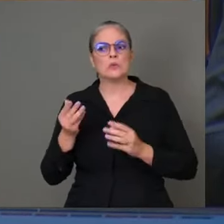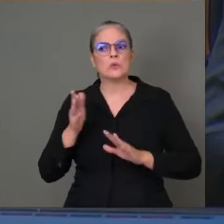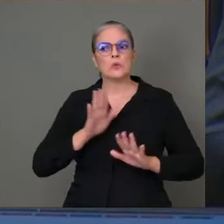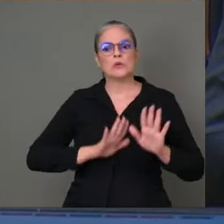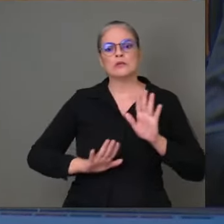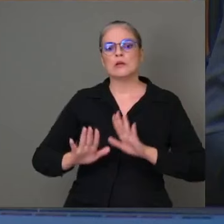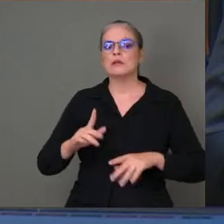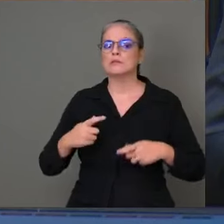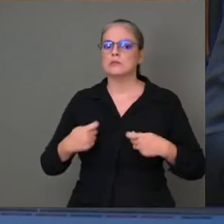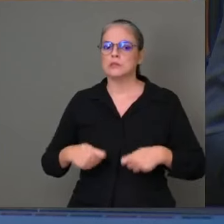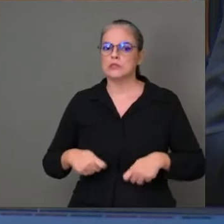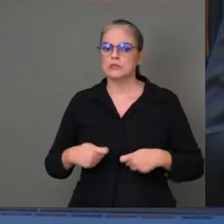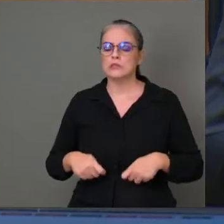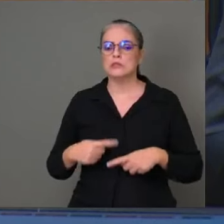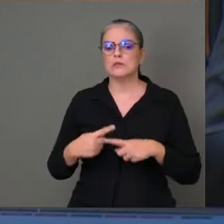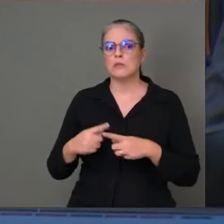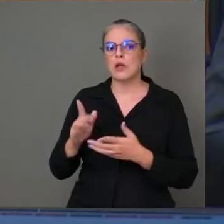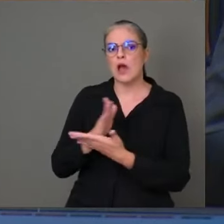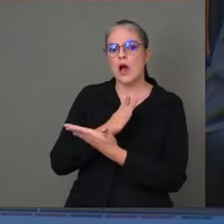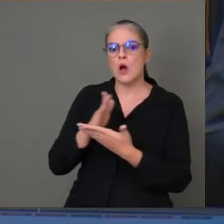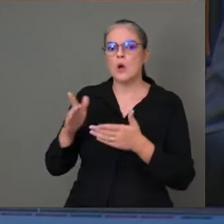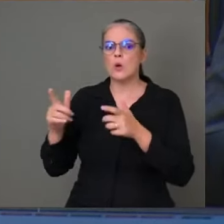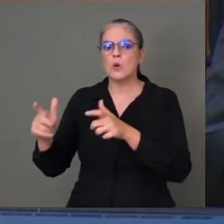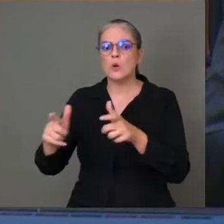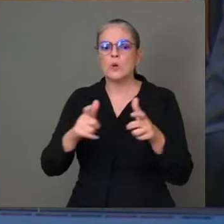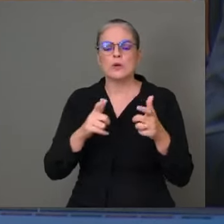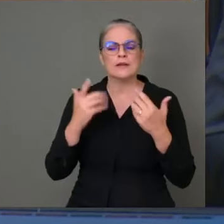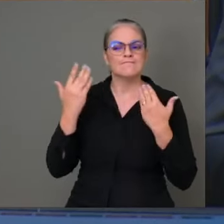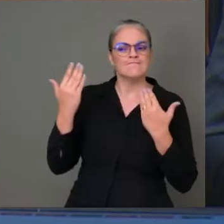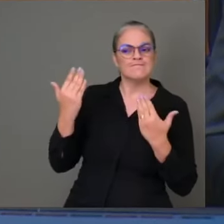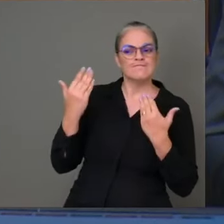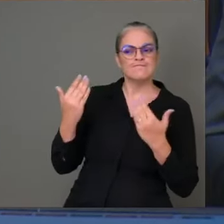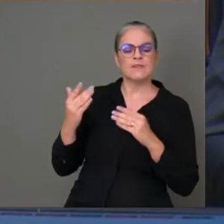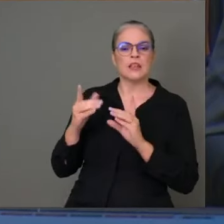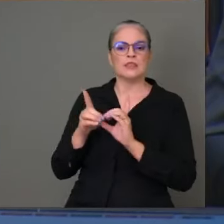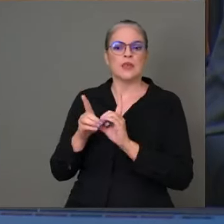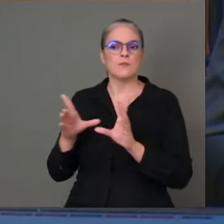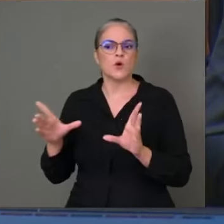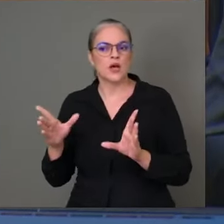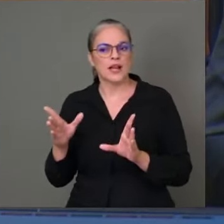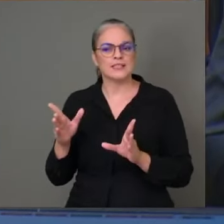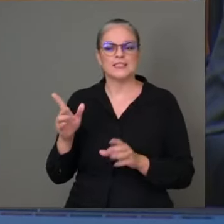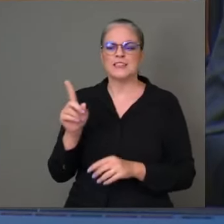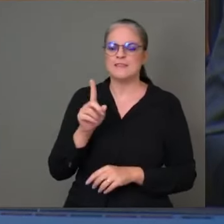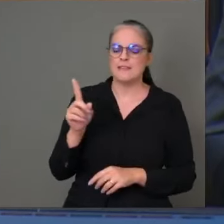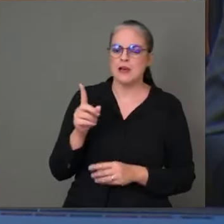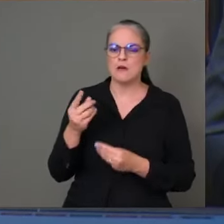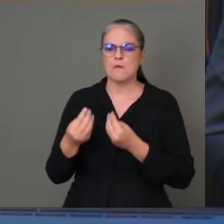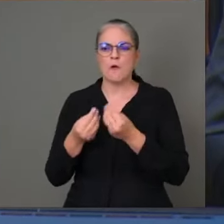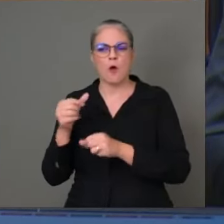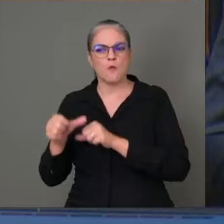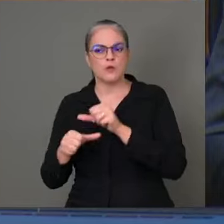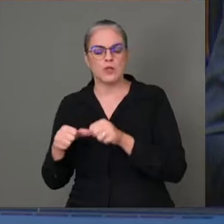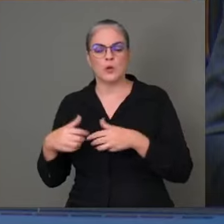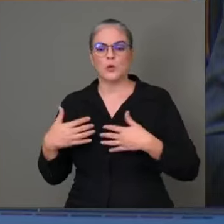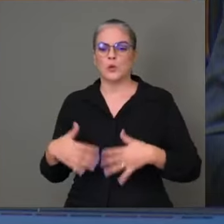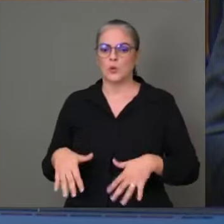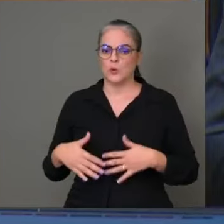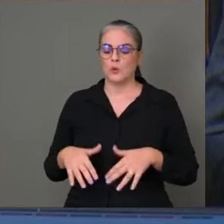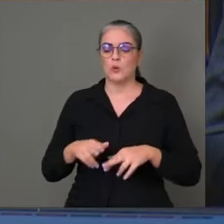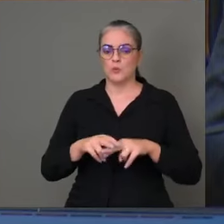democracia é questionada em várias partes do globo. O P20 contribui também para o